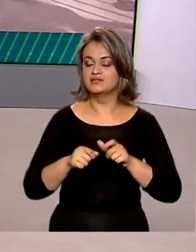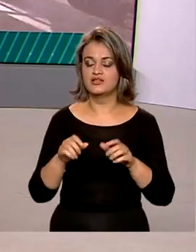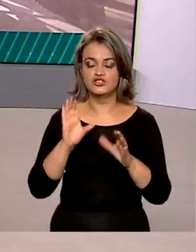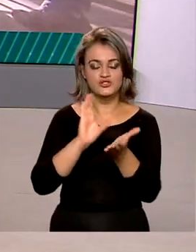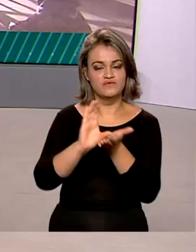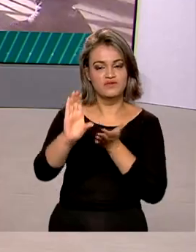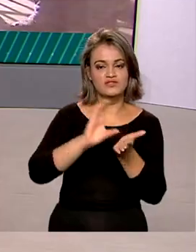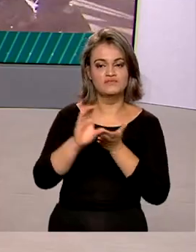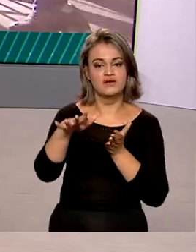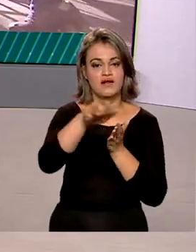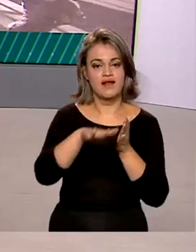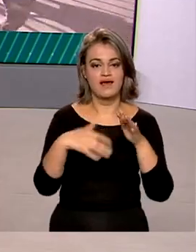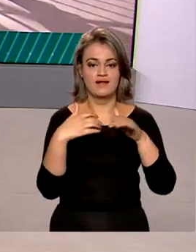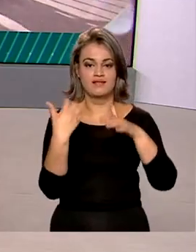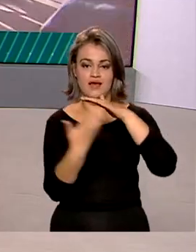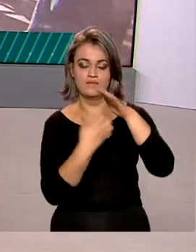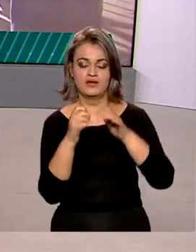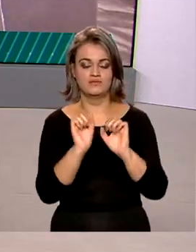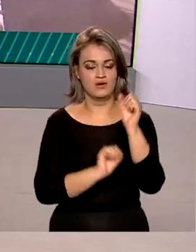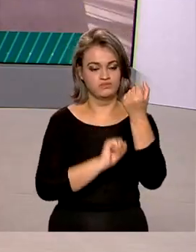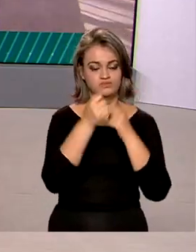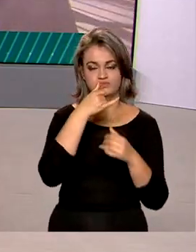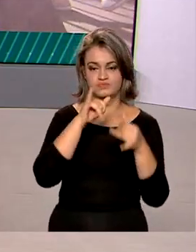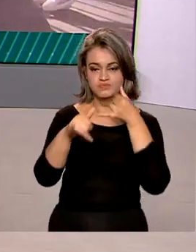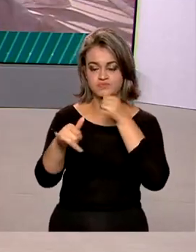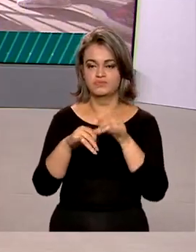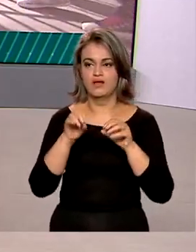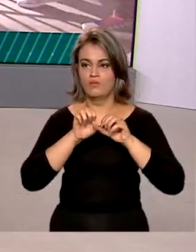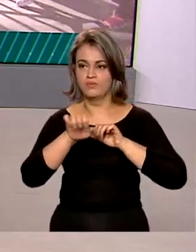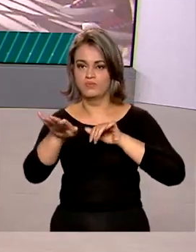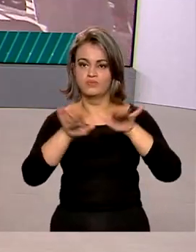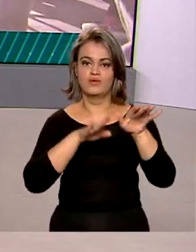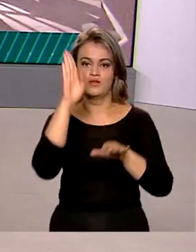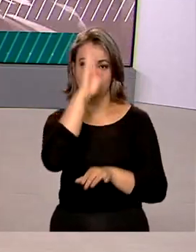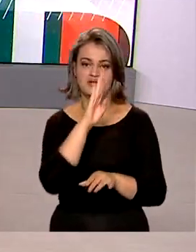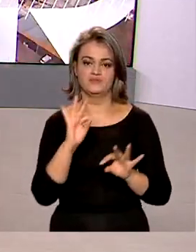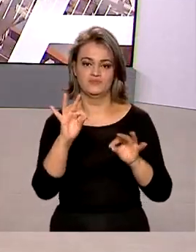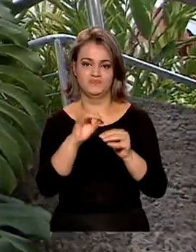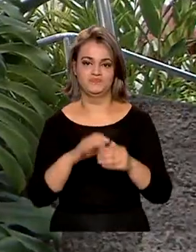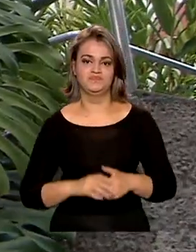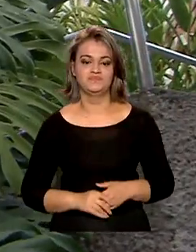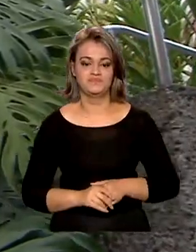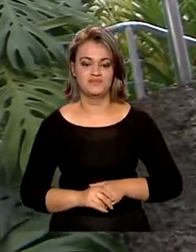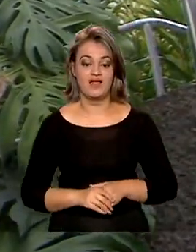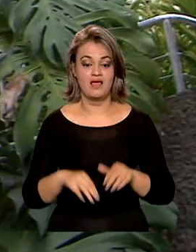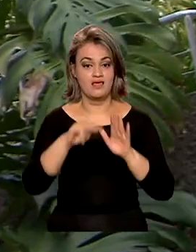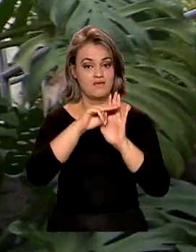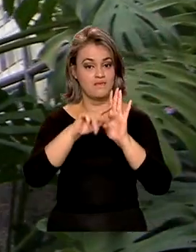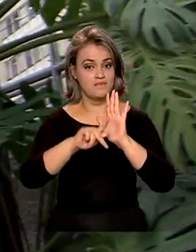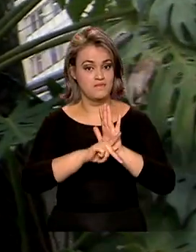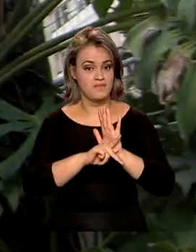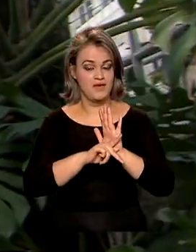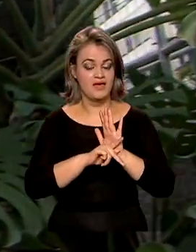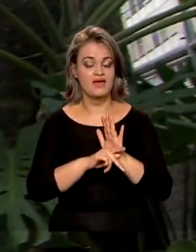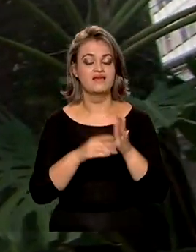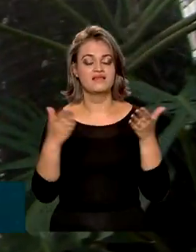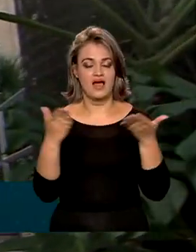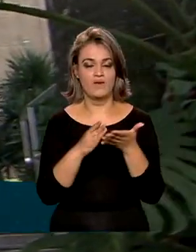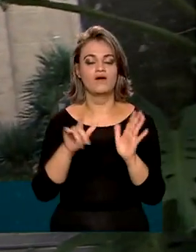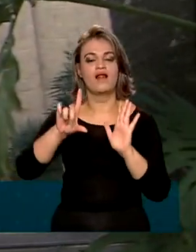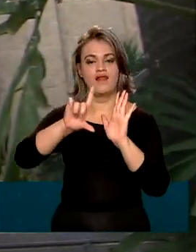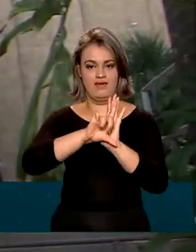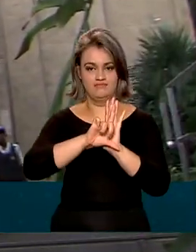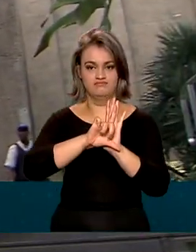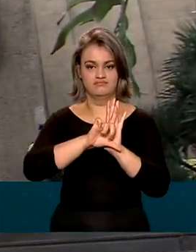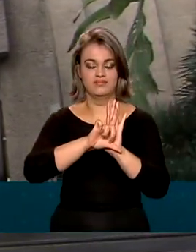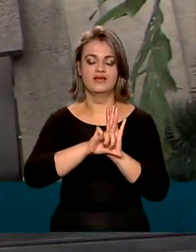investimento da companhia em geração e transmissão de energia elétrica no país. A medida provisória, que agora virou lei,